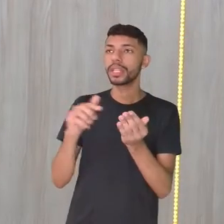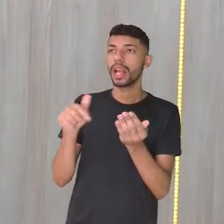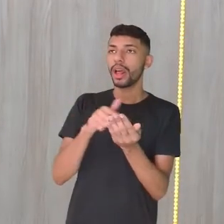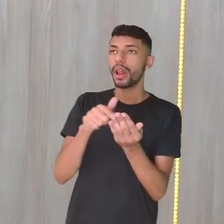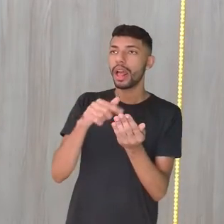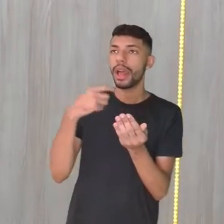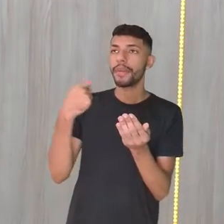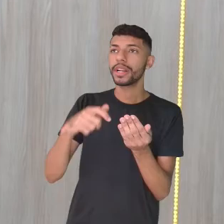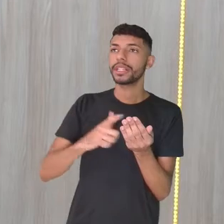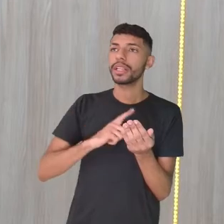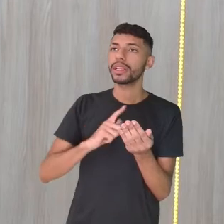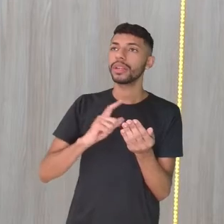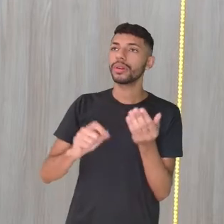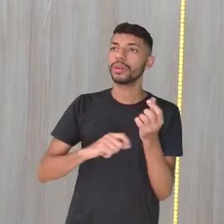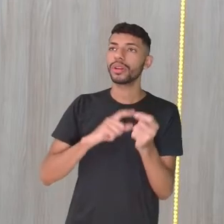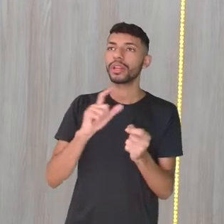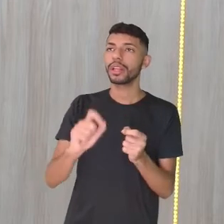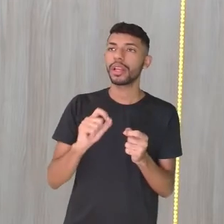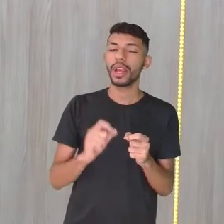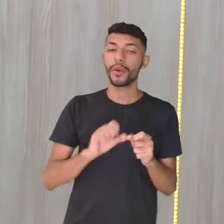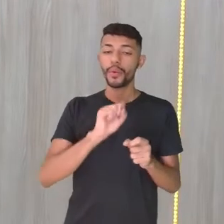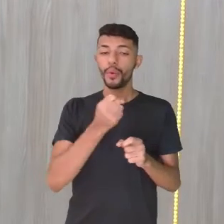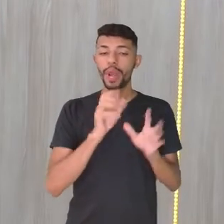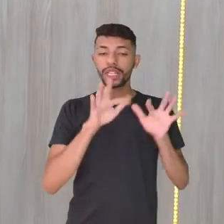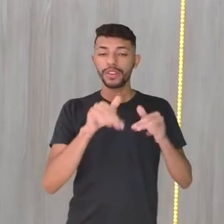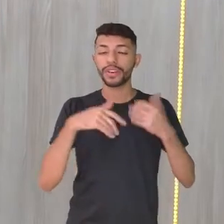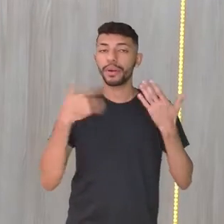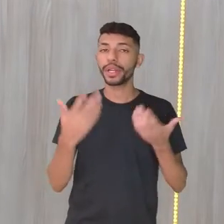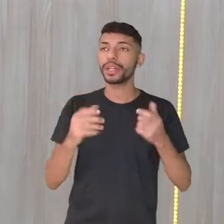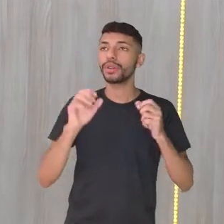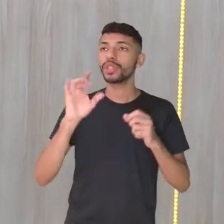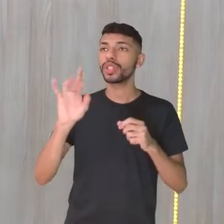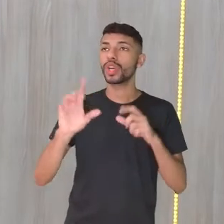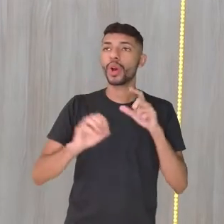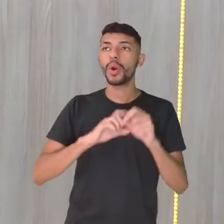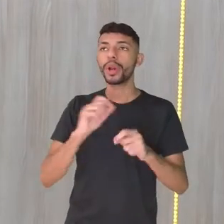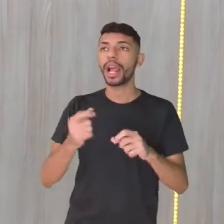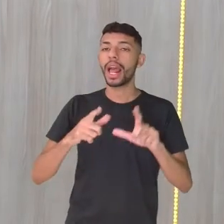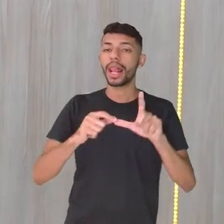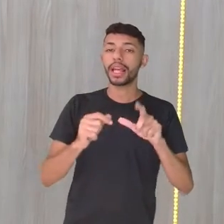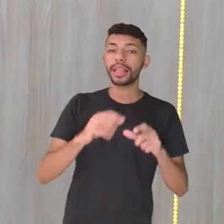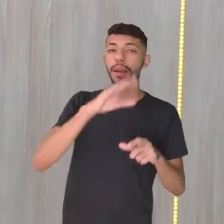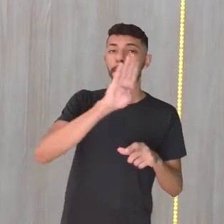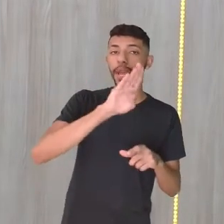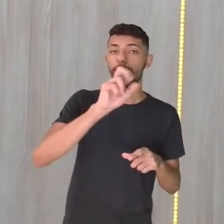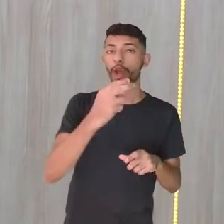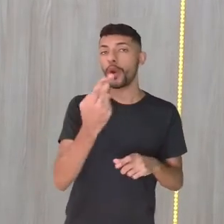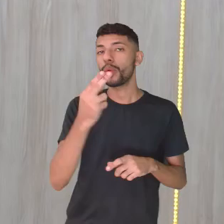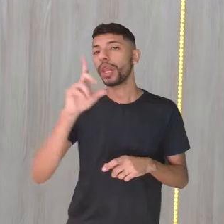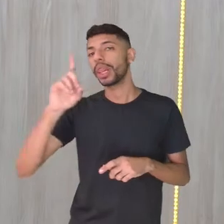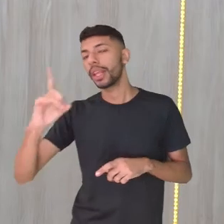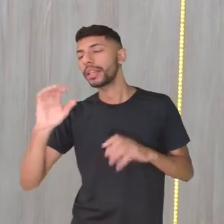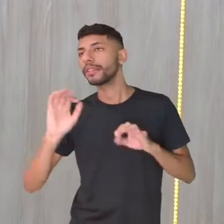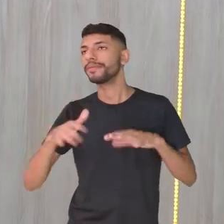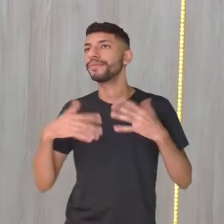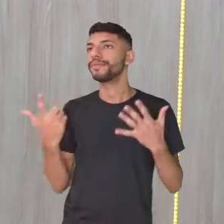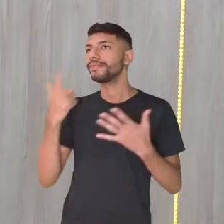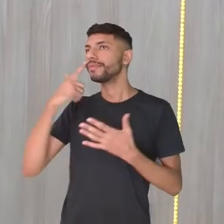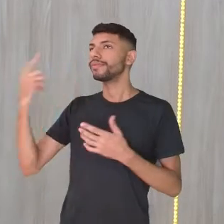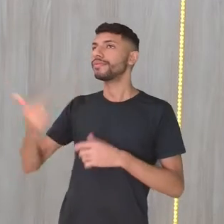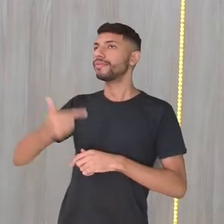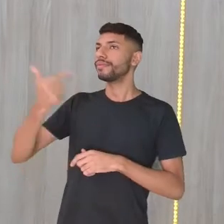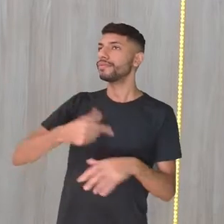S no final. Então, só pode ser a letra B de bola ou o D de dado. Na segunda questão, Ericsson,